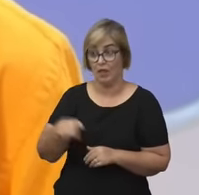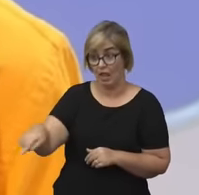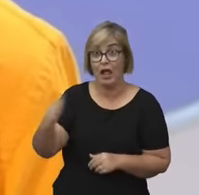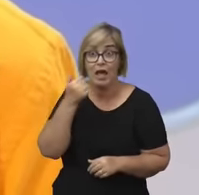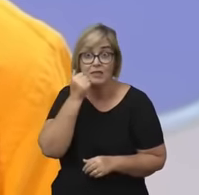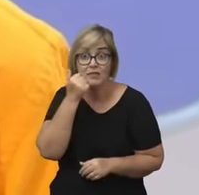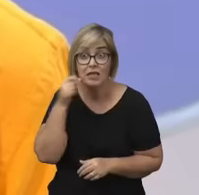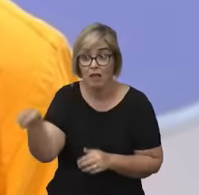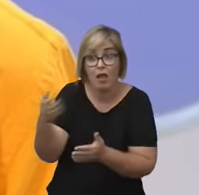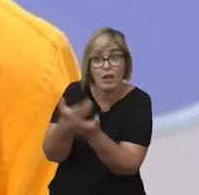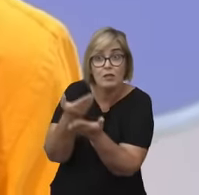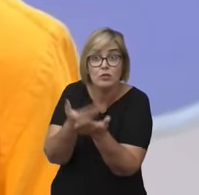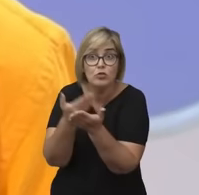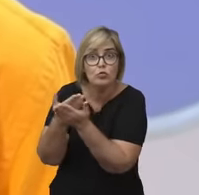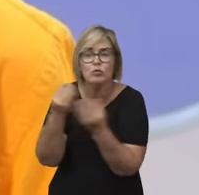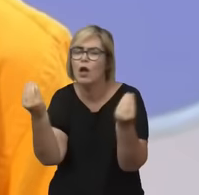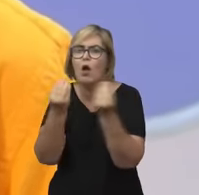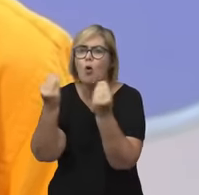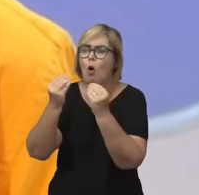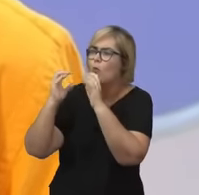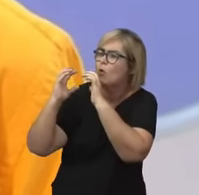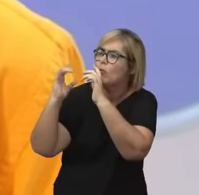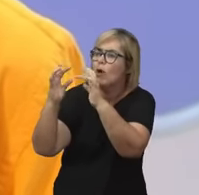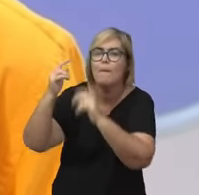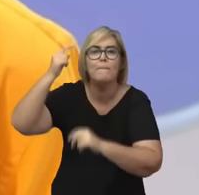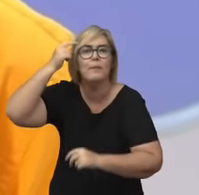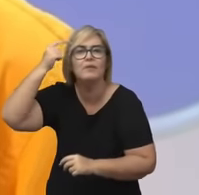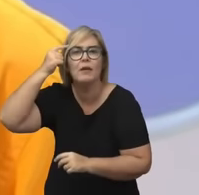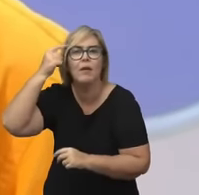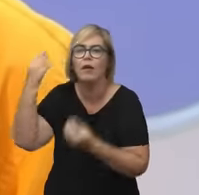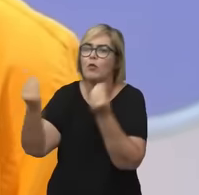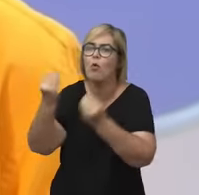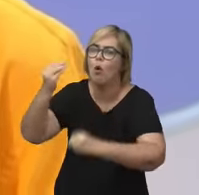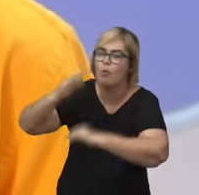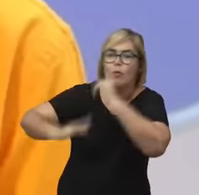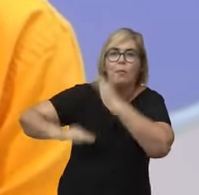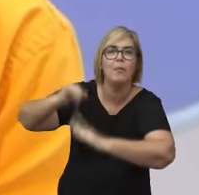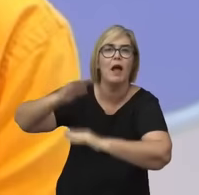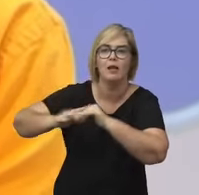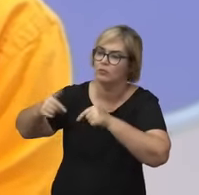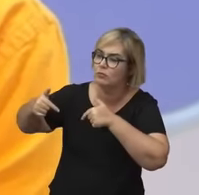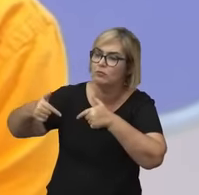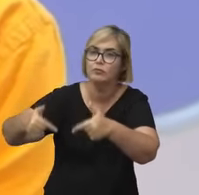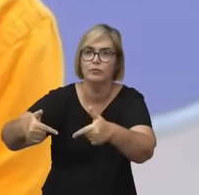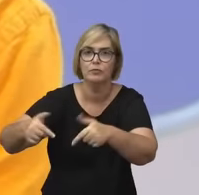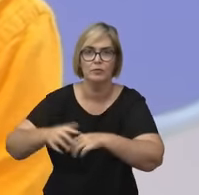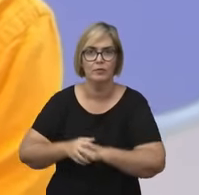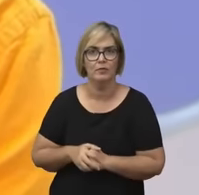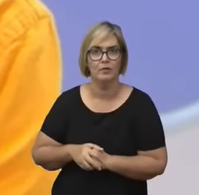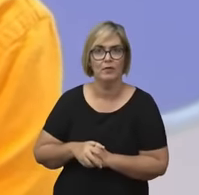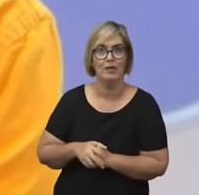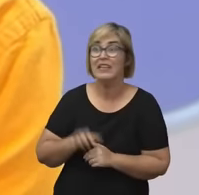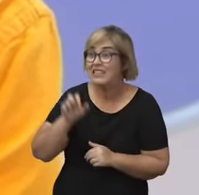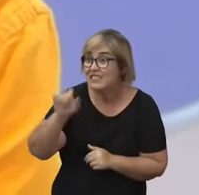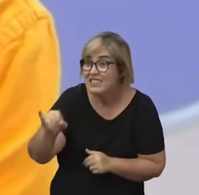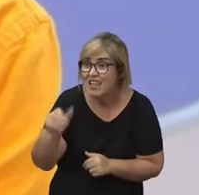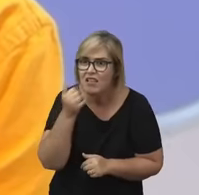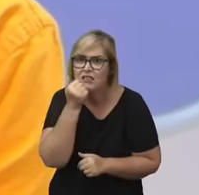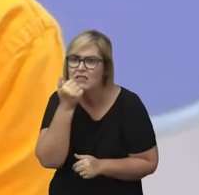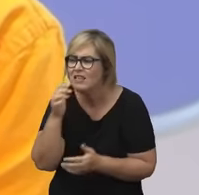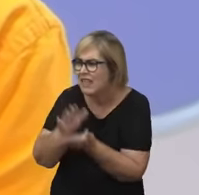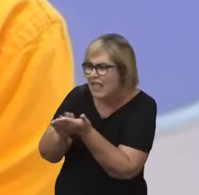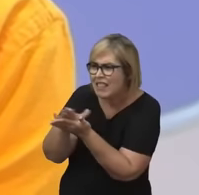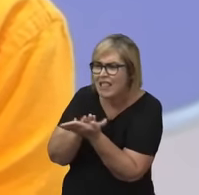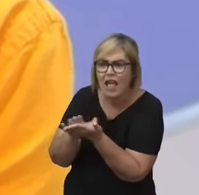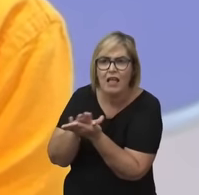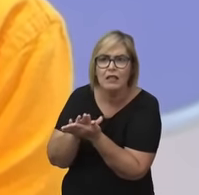a pureza da expressão, a justeza das ações. Sem ela, não se pode jamais ter um verdadeiro conhecimento de si